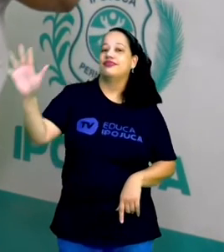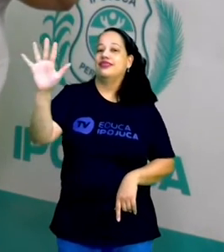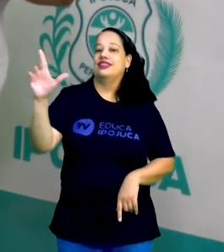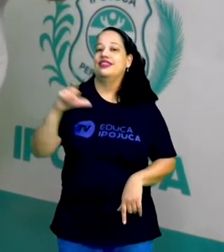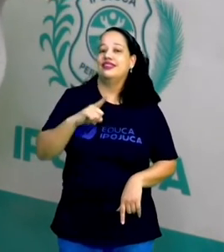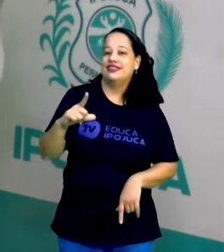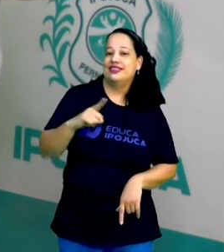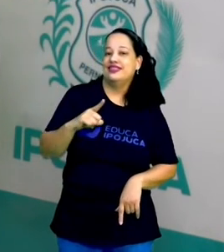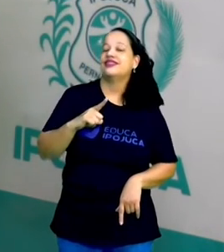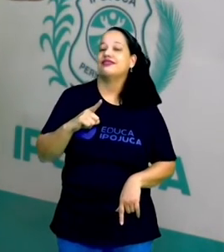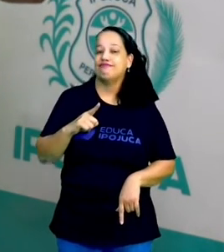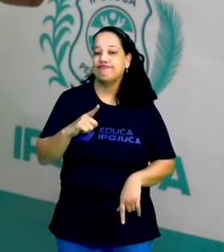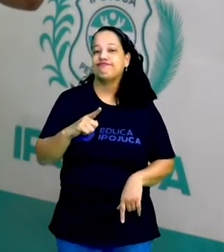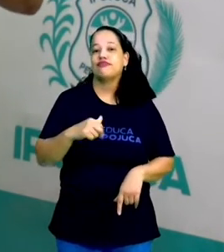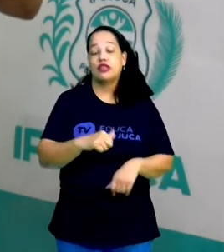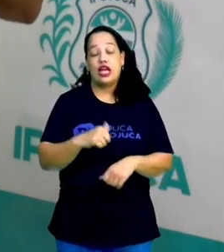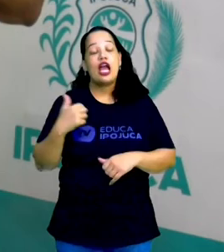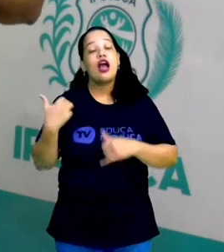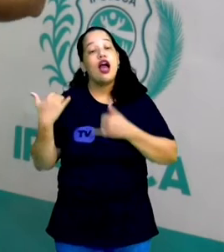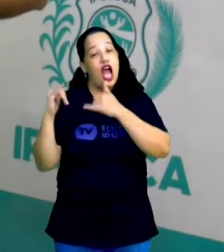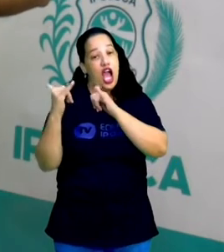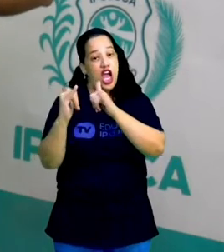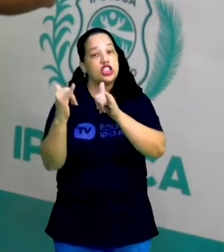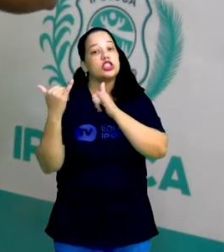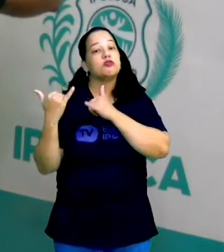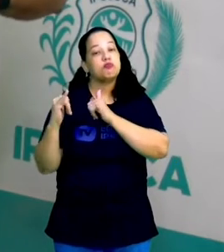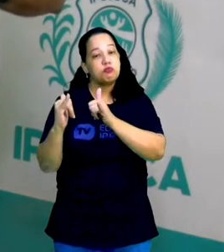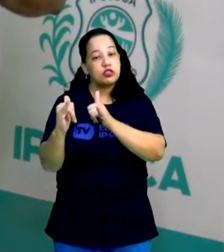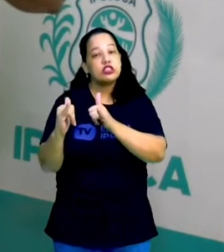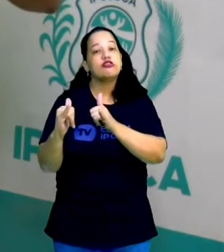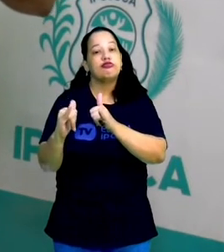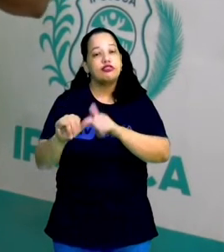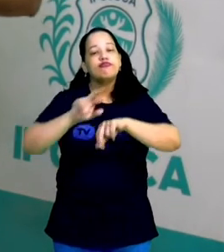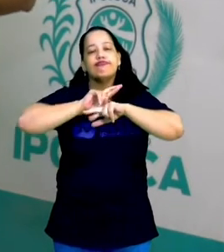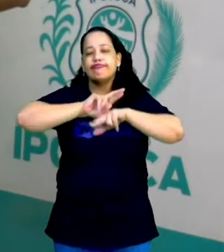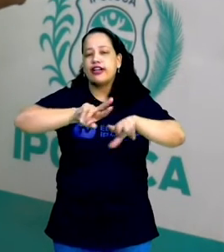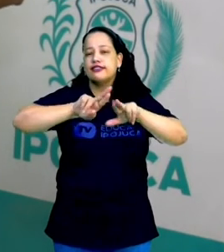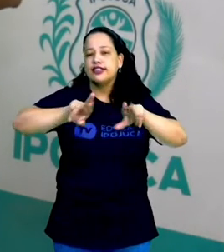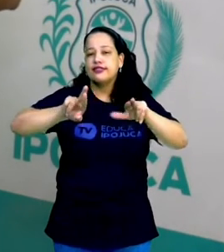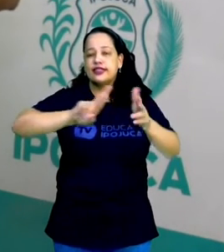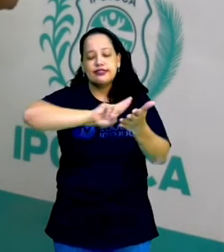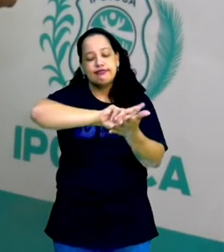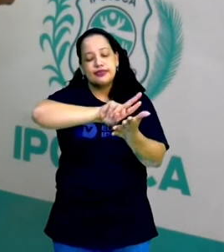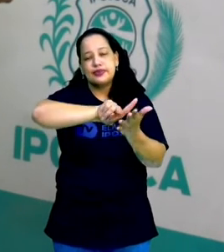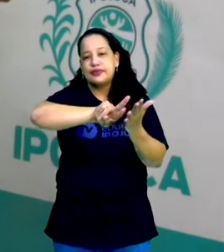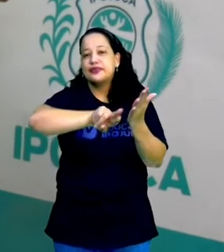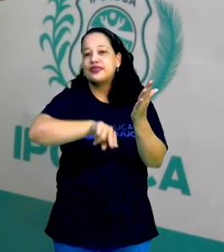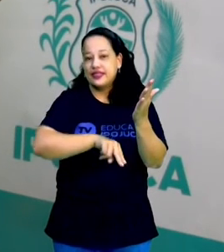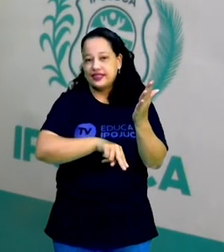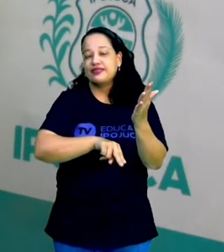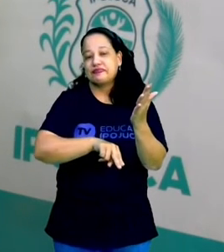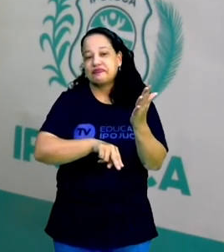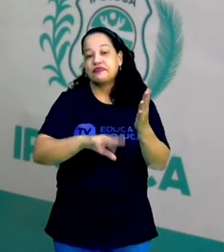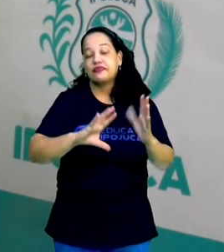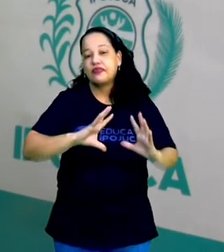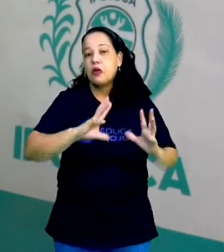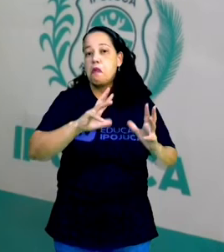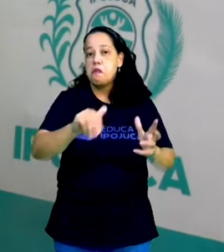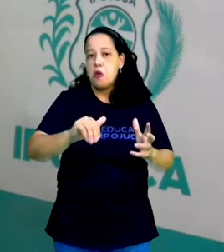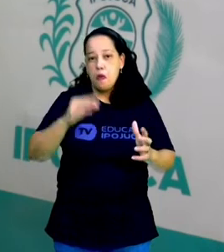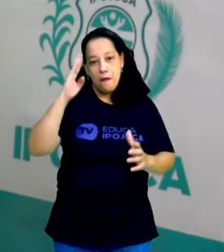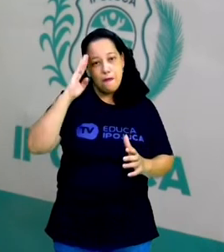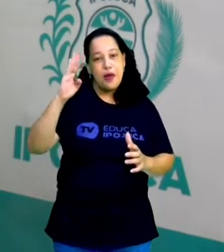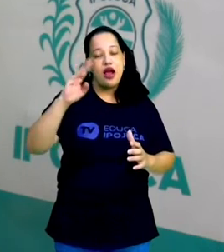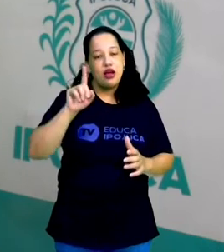tem uma das matrizes energéticas mais diversificadas do planeta. Nós temos como